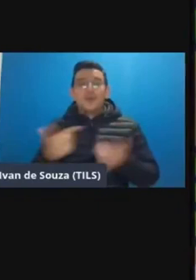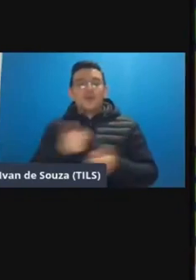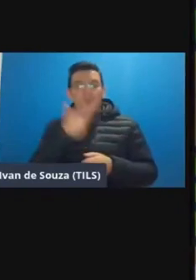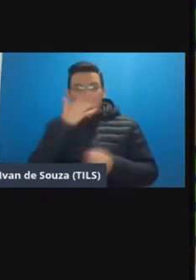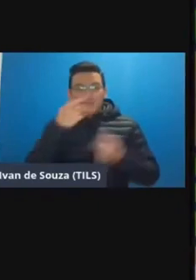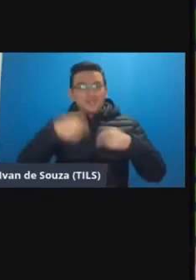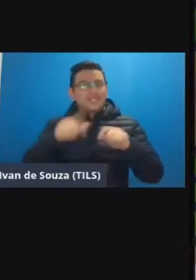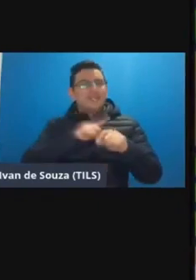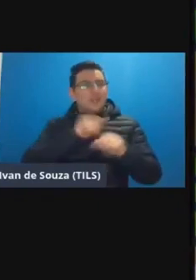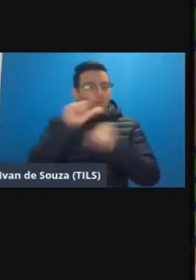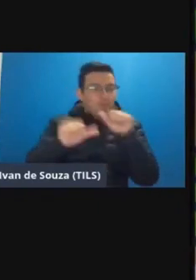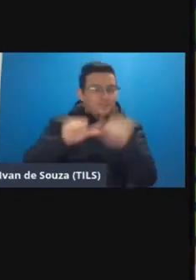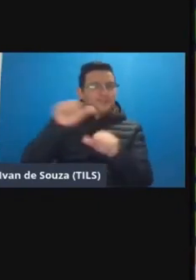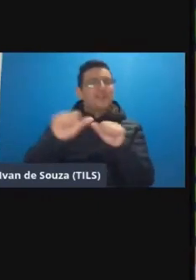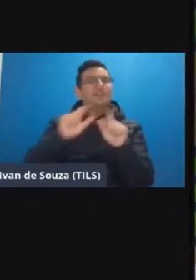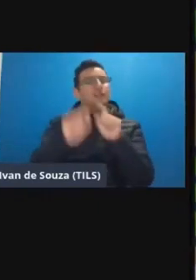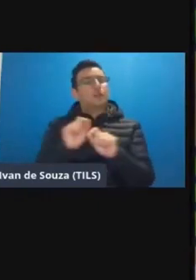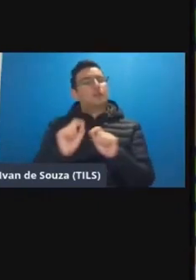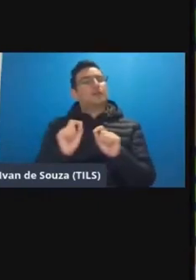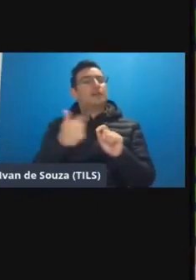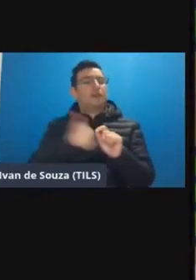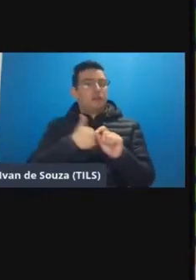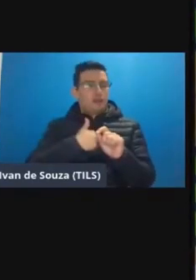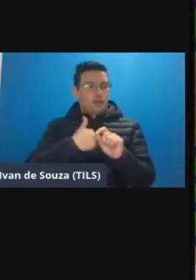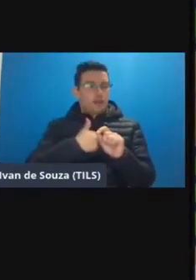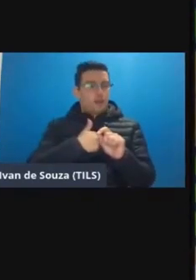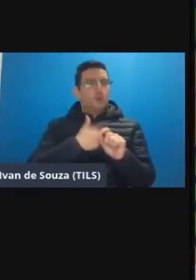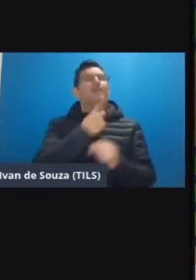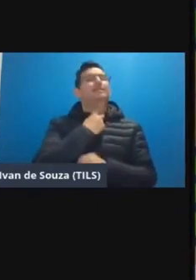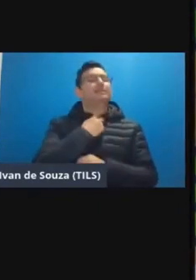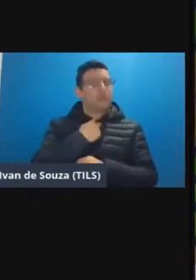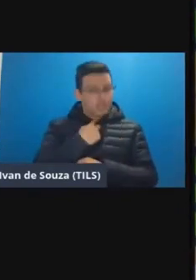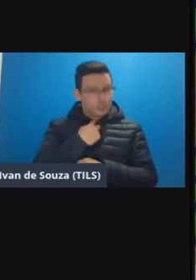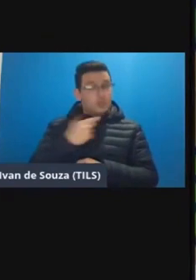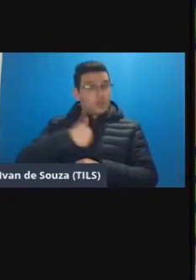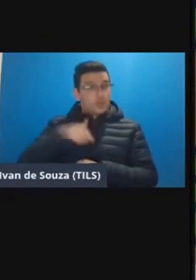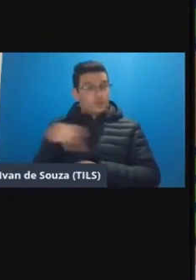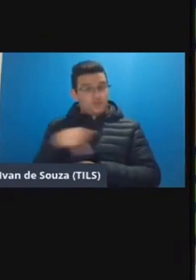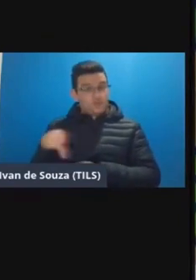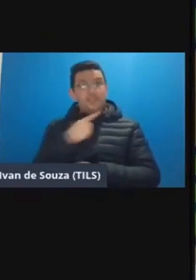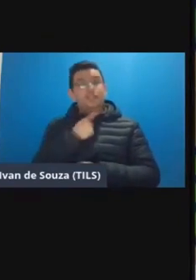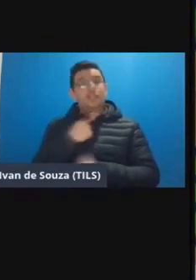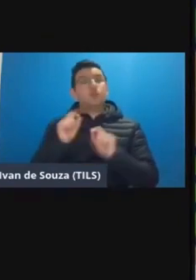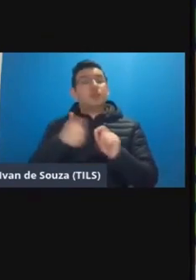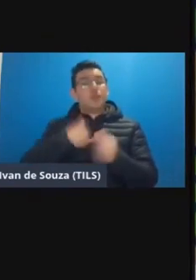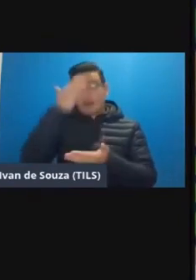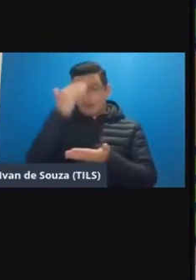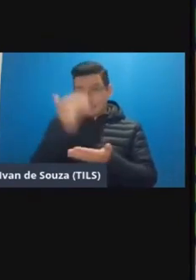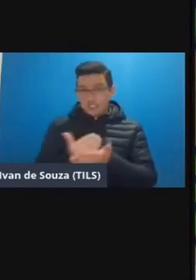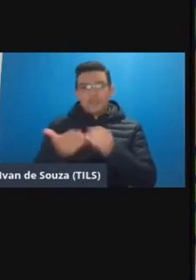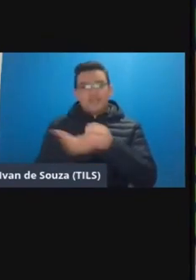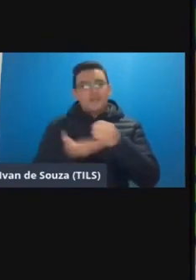a precisa ter uma ressignificação do que que eu eu eu desejo enquanto educador é em que eu acredito essas